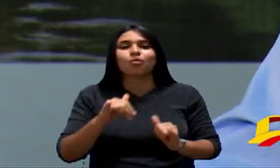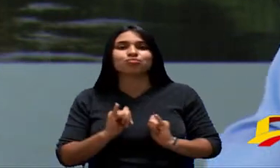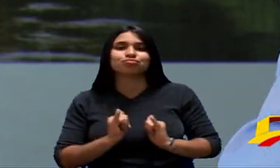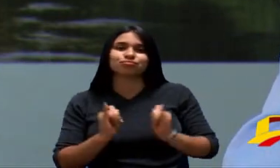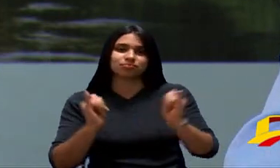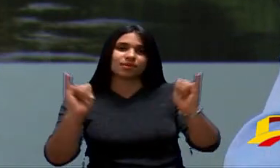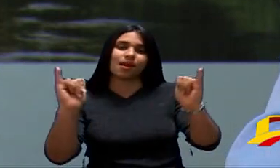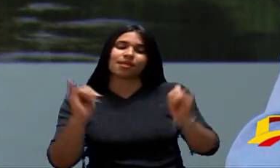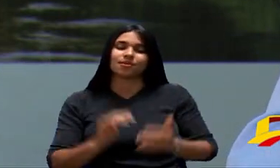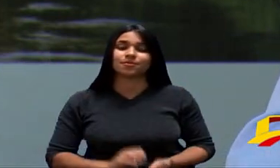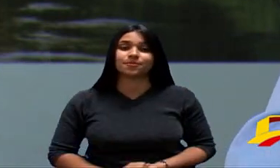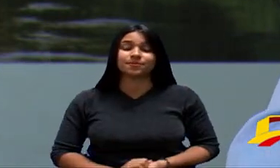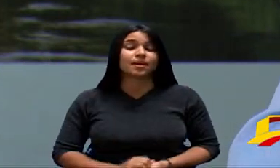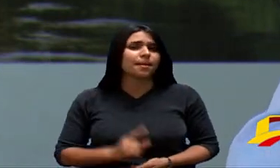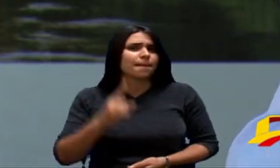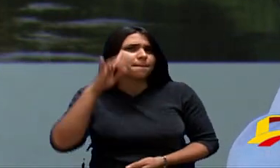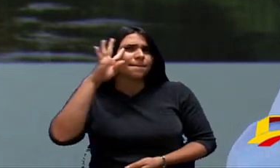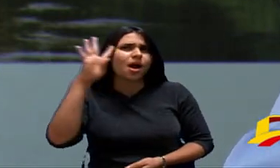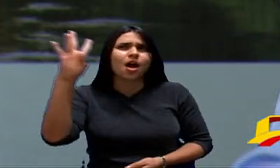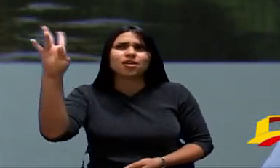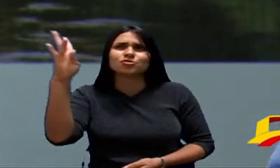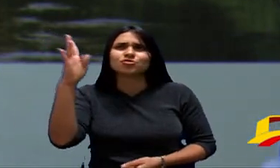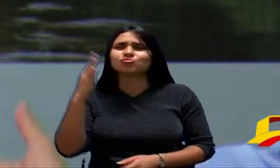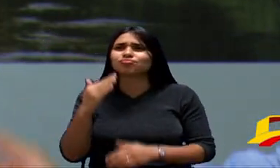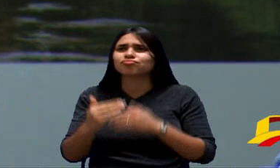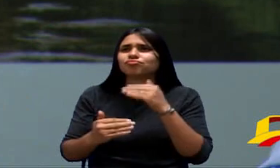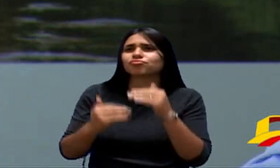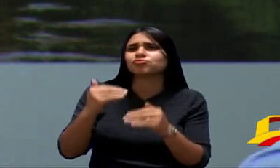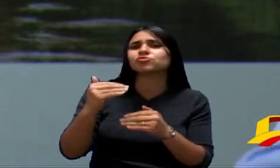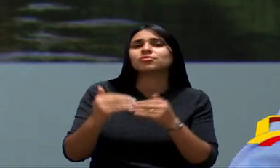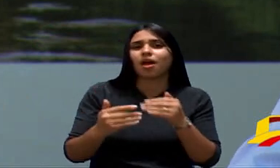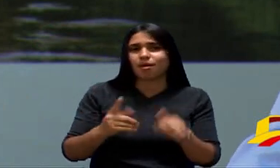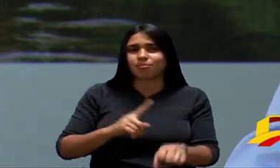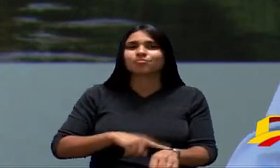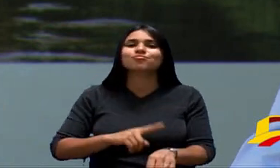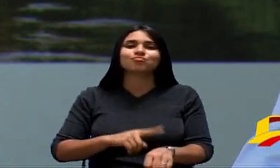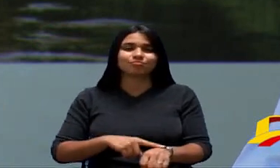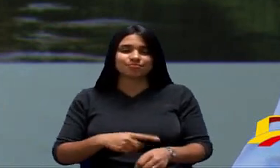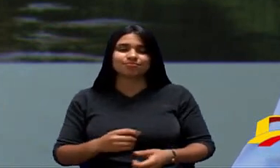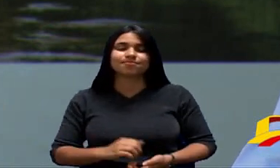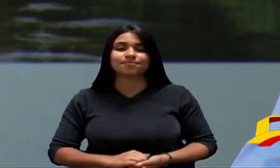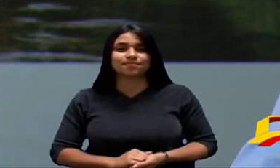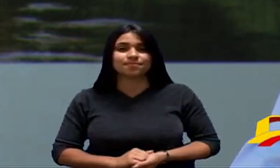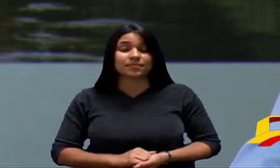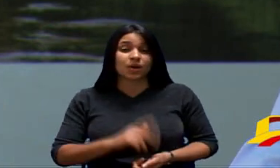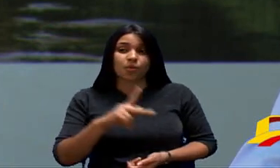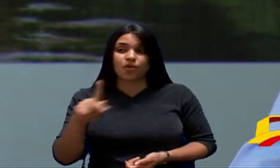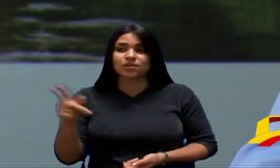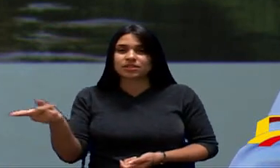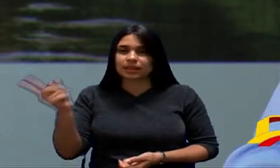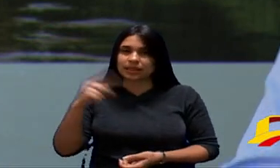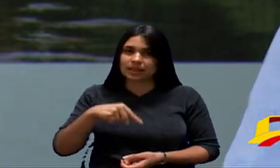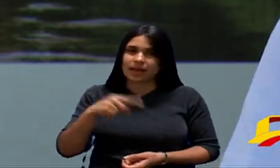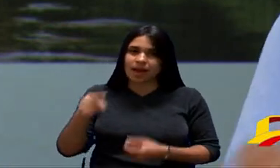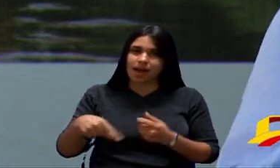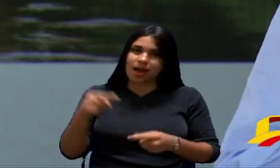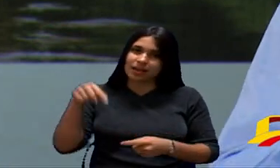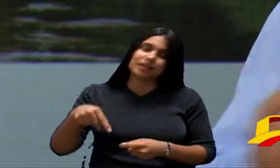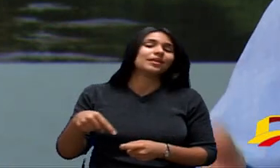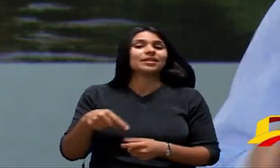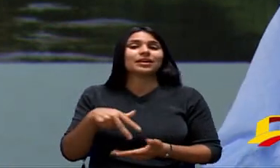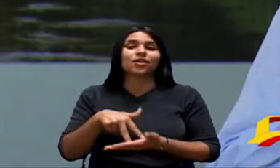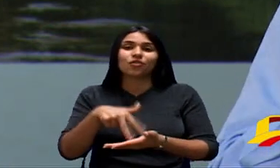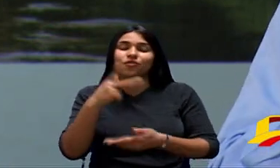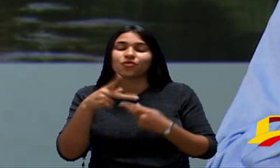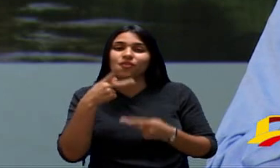Dias Como Que Vai Ficar Esse Cenário É o Professor Que Vai Depois Discursar Que Discorrer Sobre Esse Tema Tão Importante